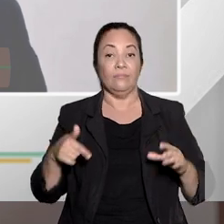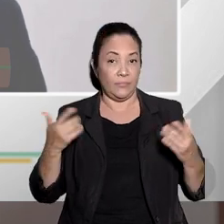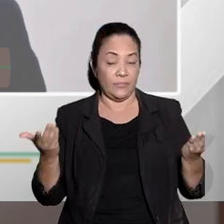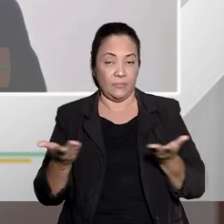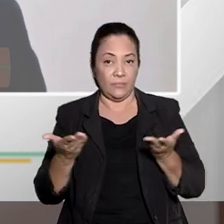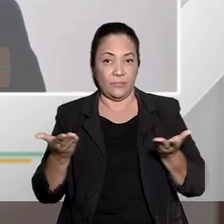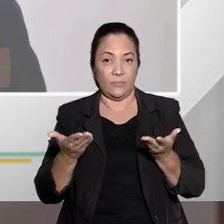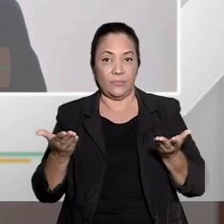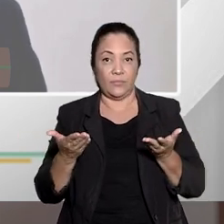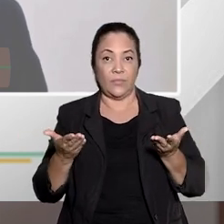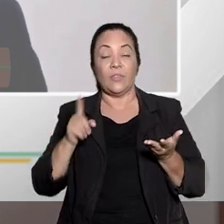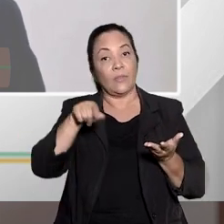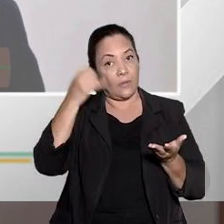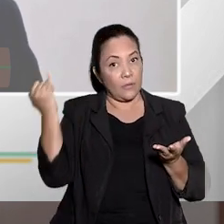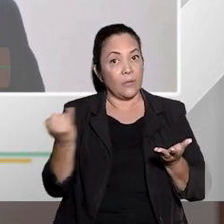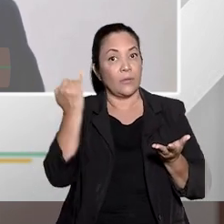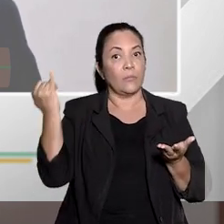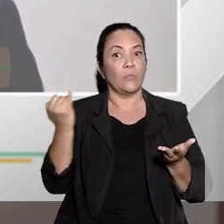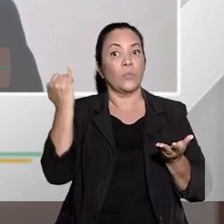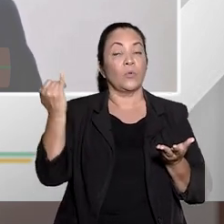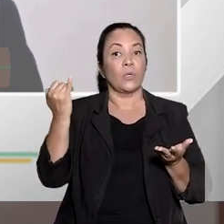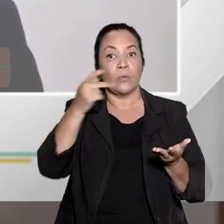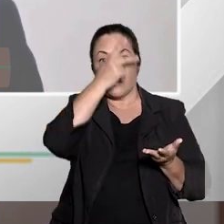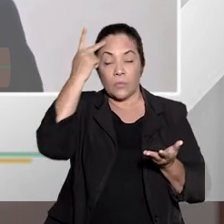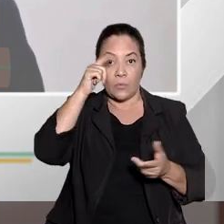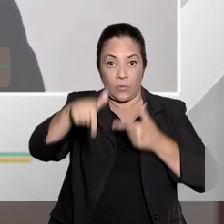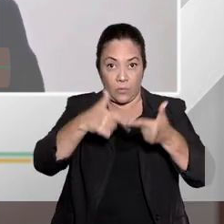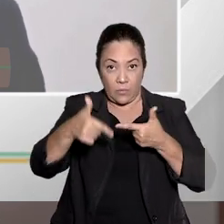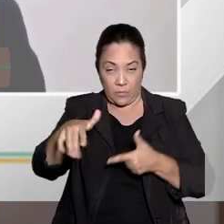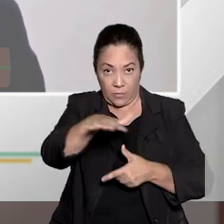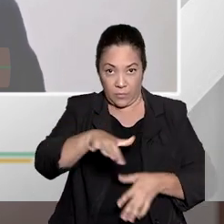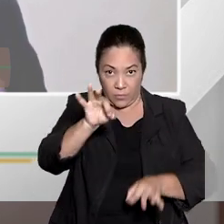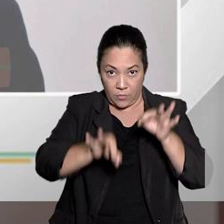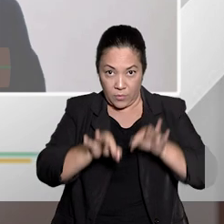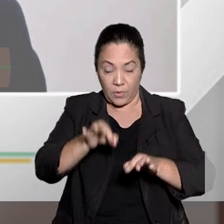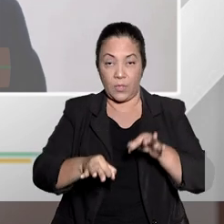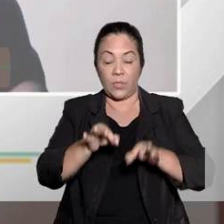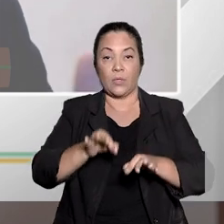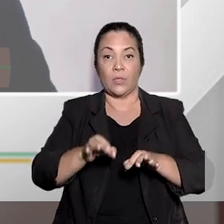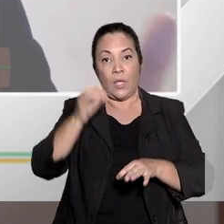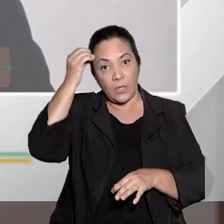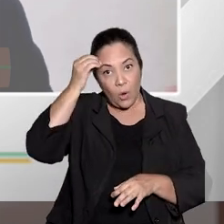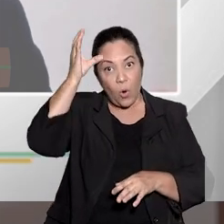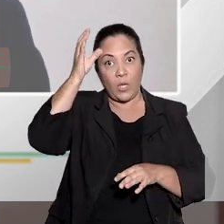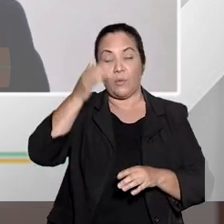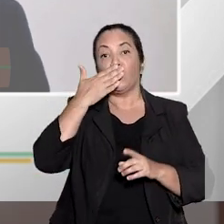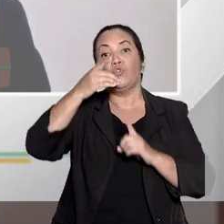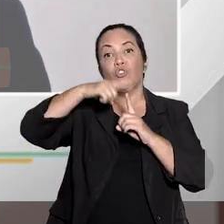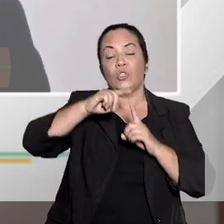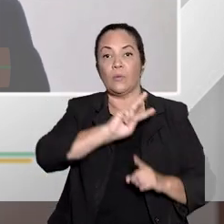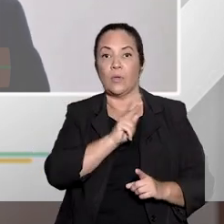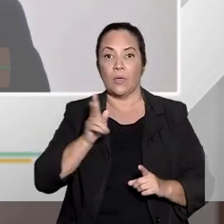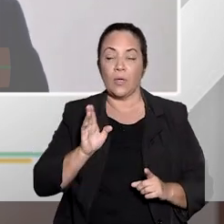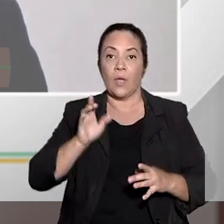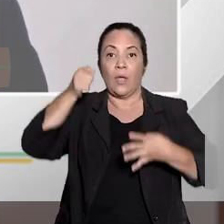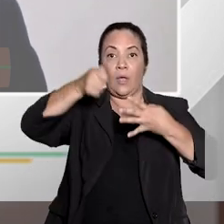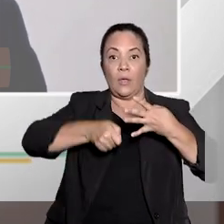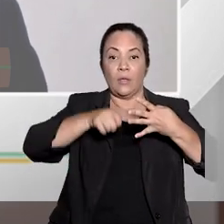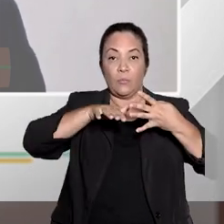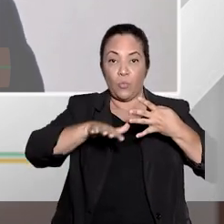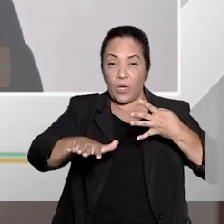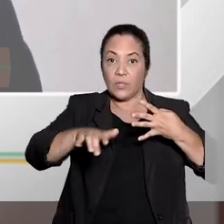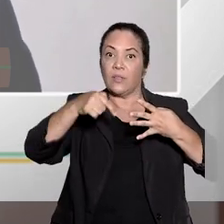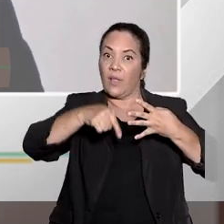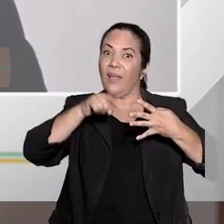ela hoje é muito importante para quem opera o direito. Na realidade que nós temos da jurisprudência, a gente vê uma